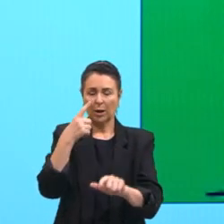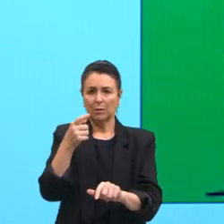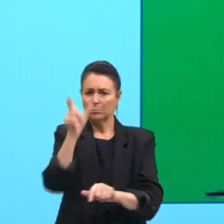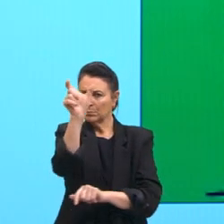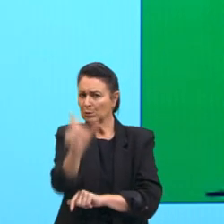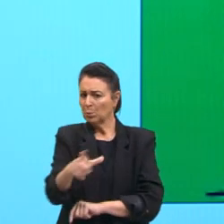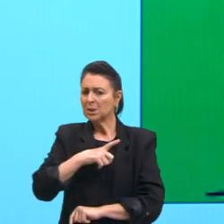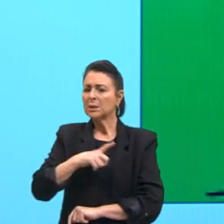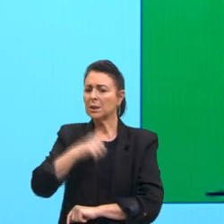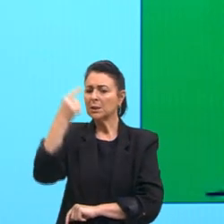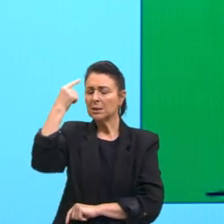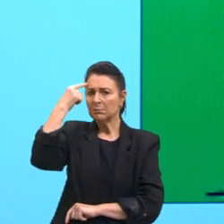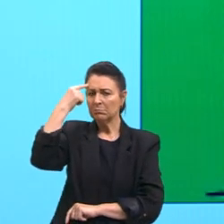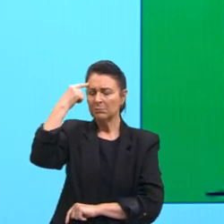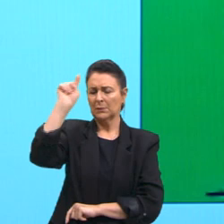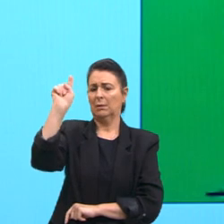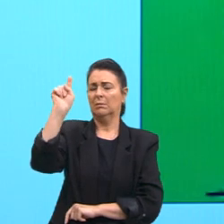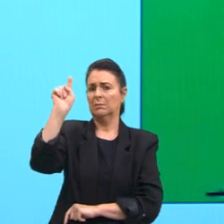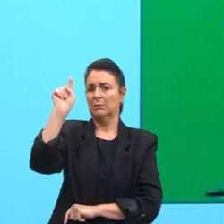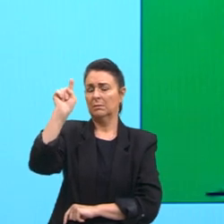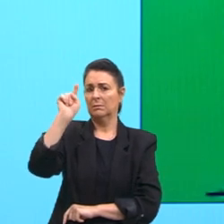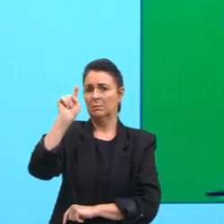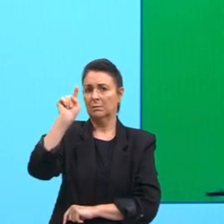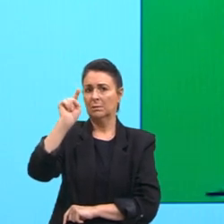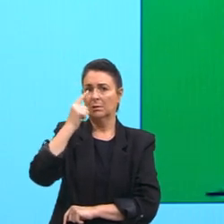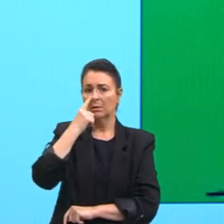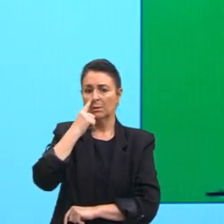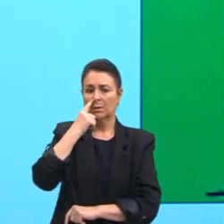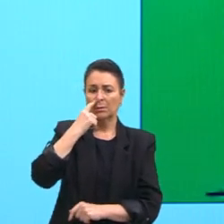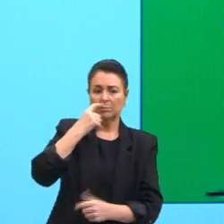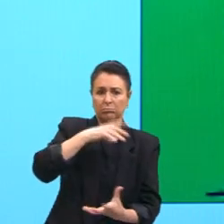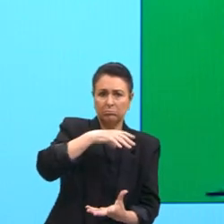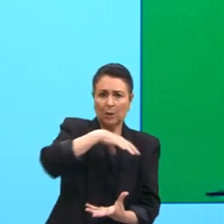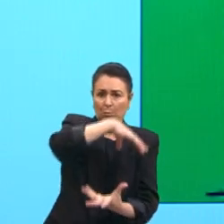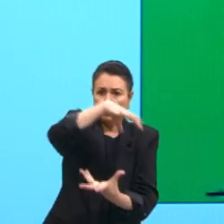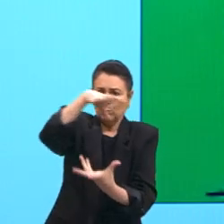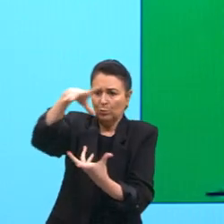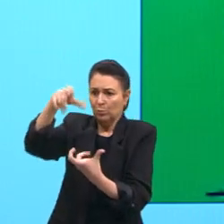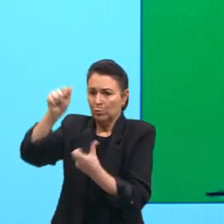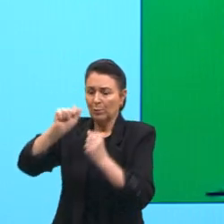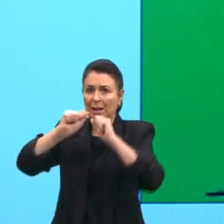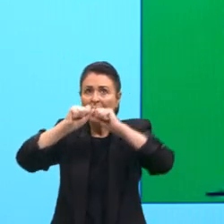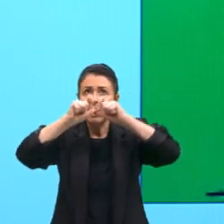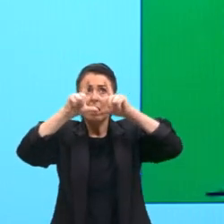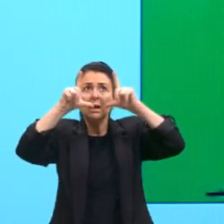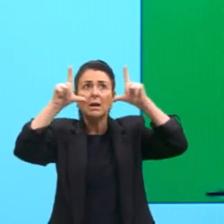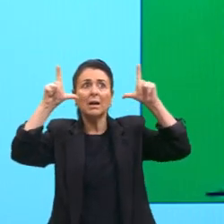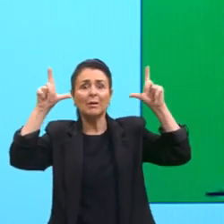do mundo muito mais amplo, e as pessoas